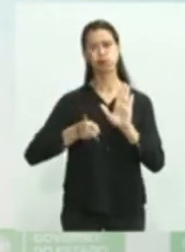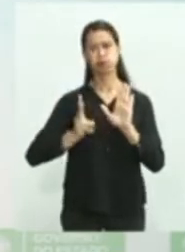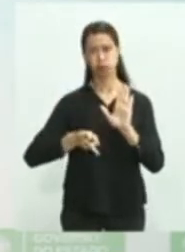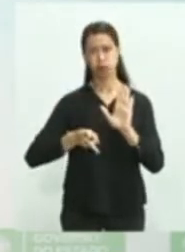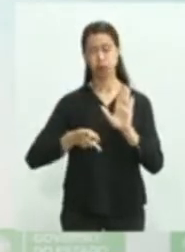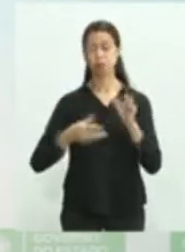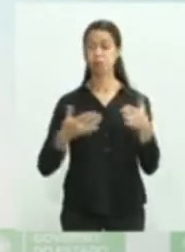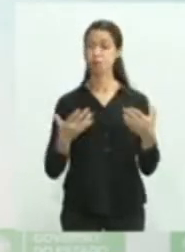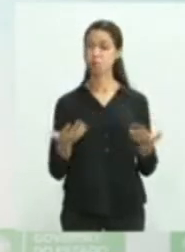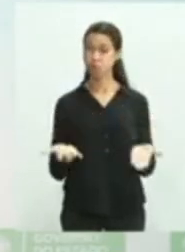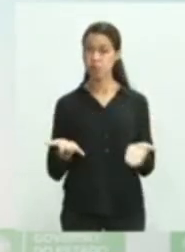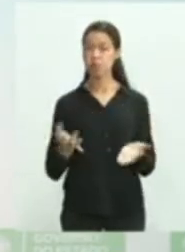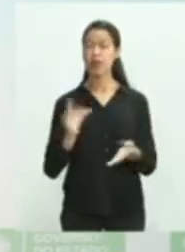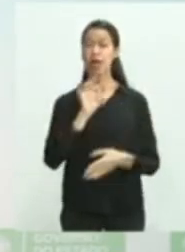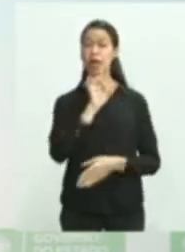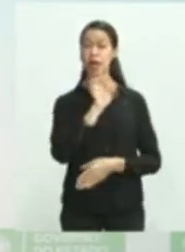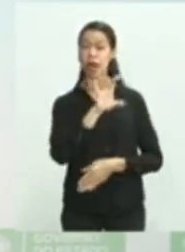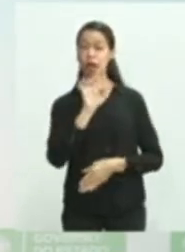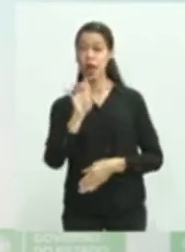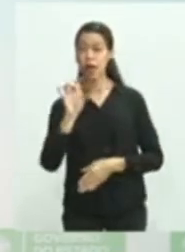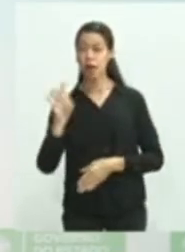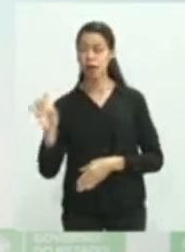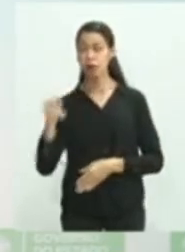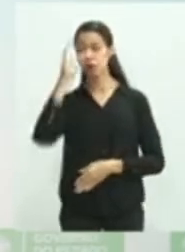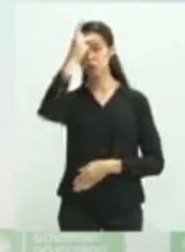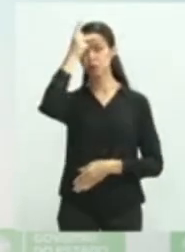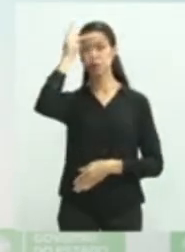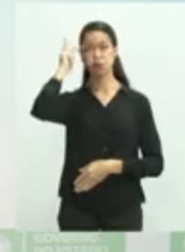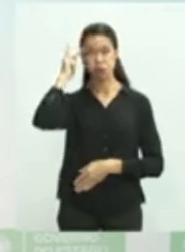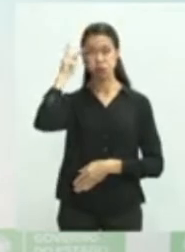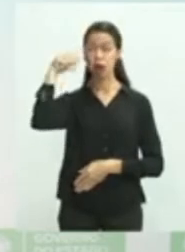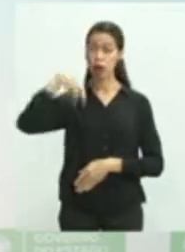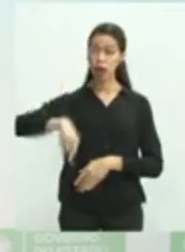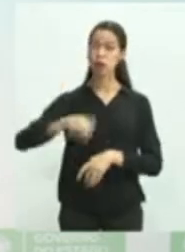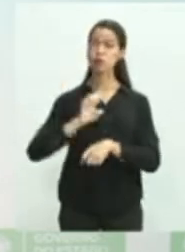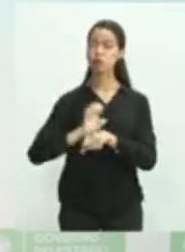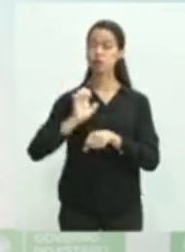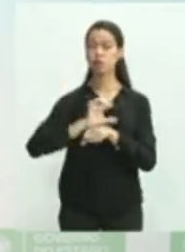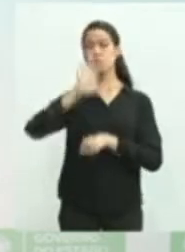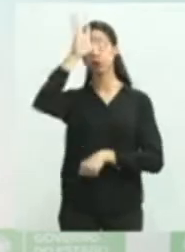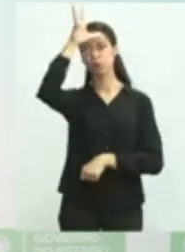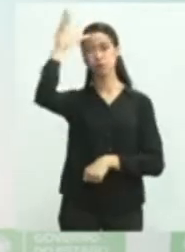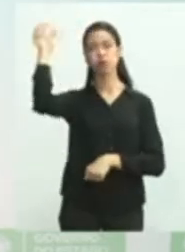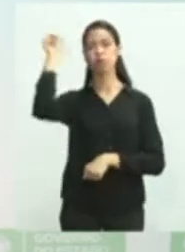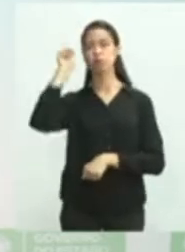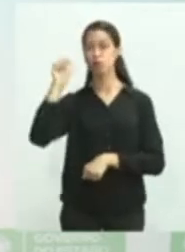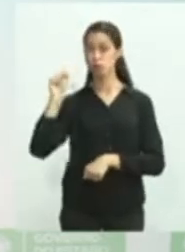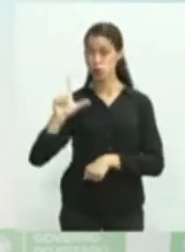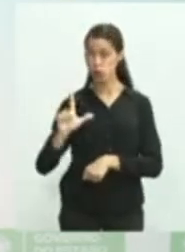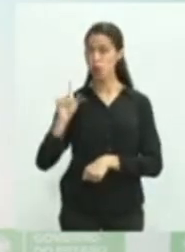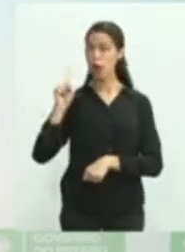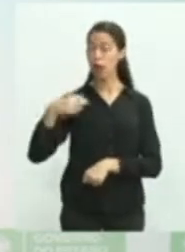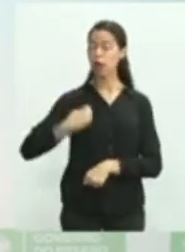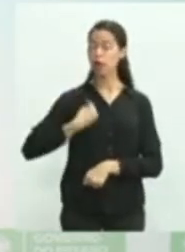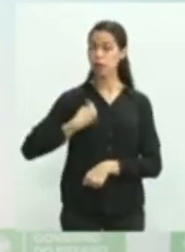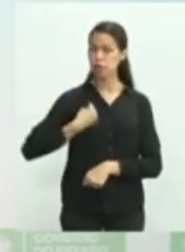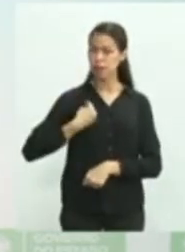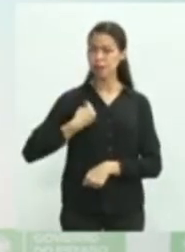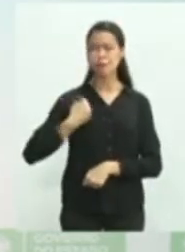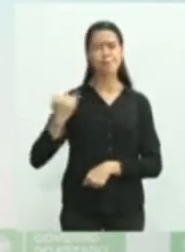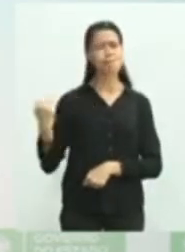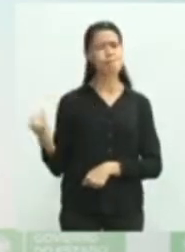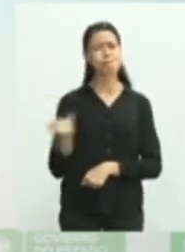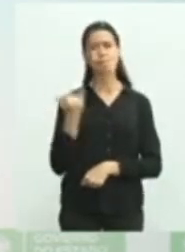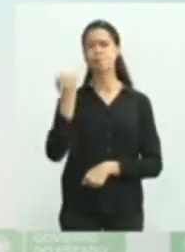participação de cada um dos cidadãos e das cidadãs do Mato Grosso do Sul serão fundamentais para o